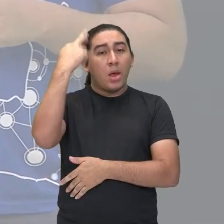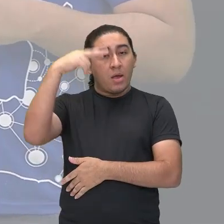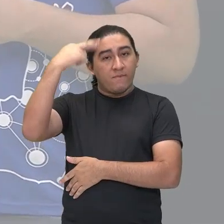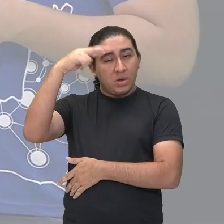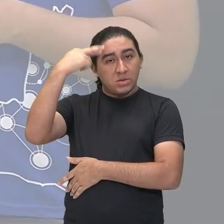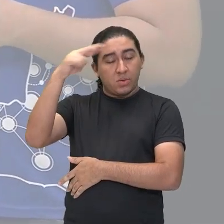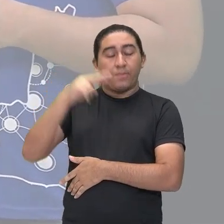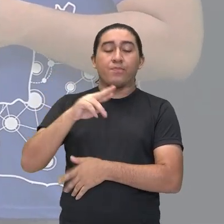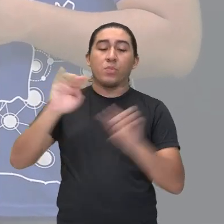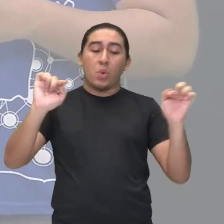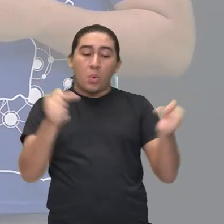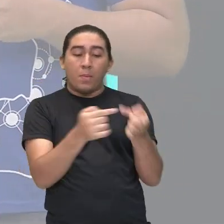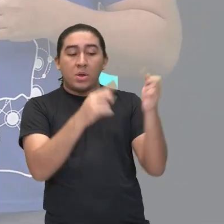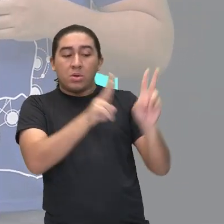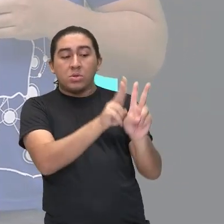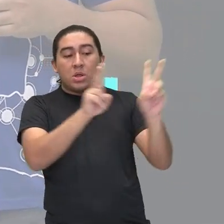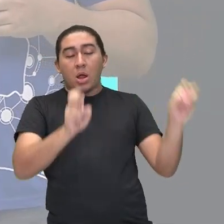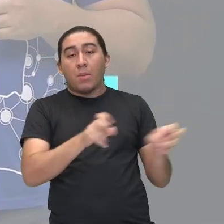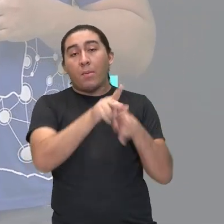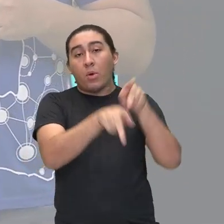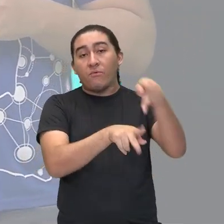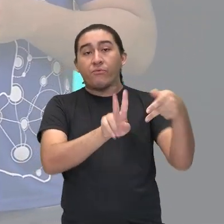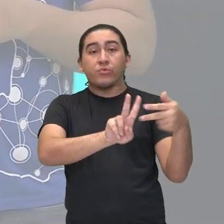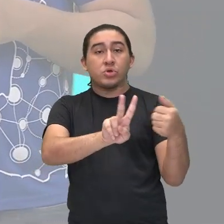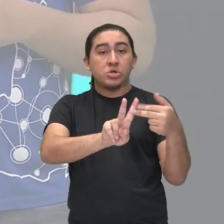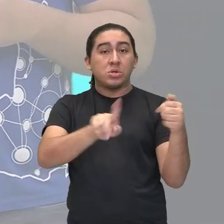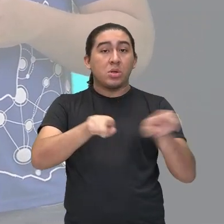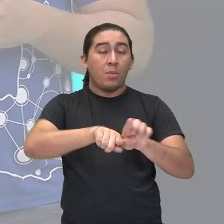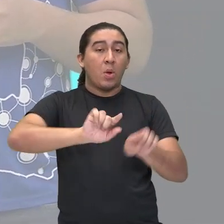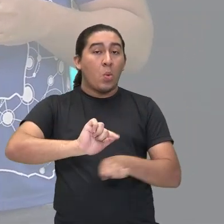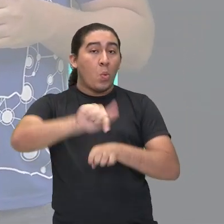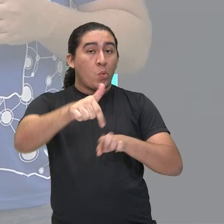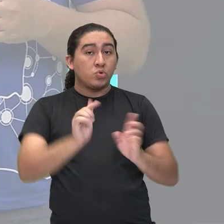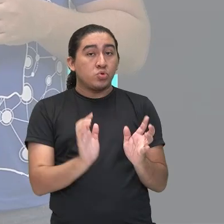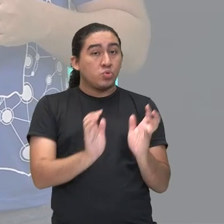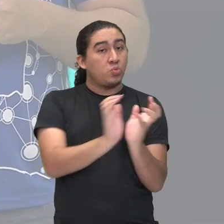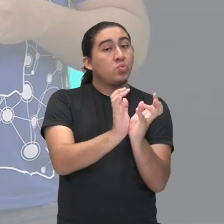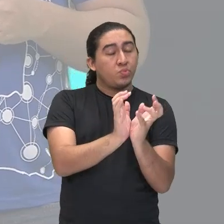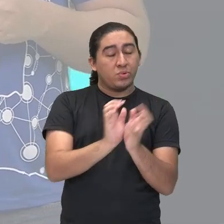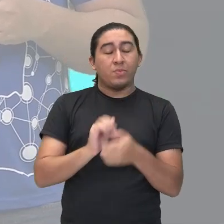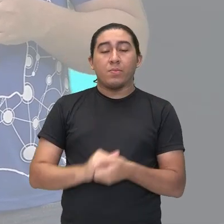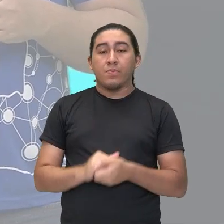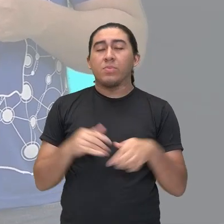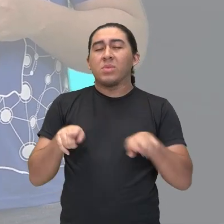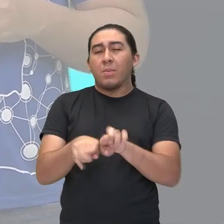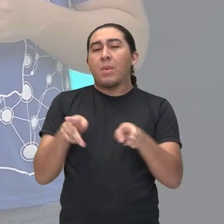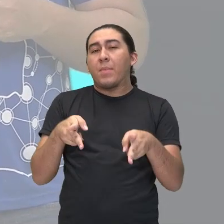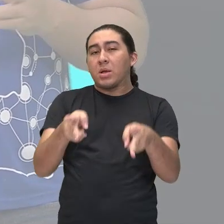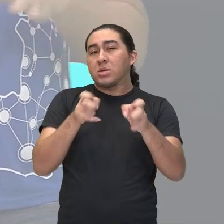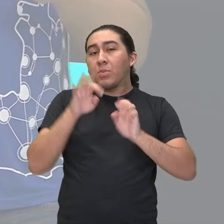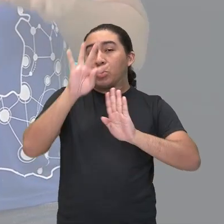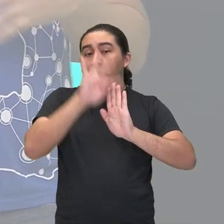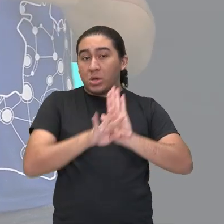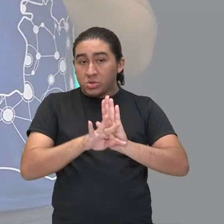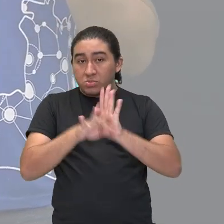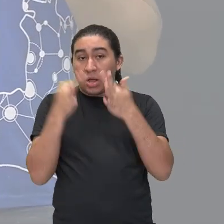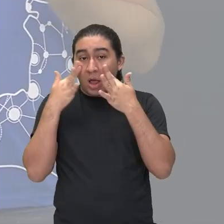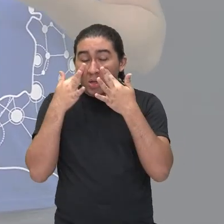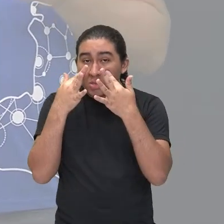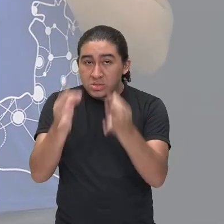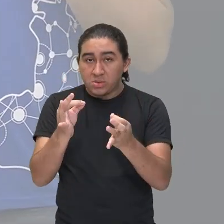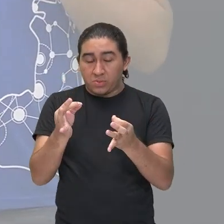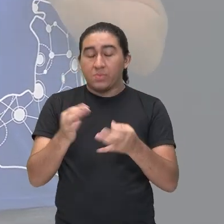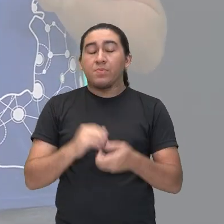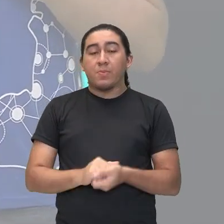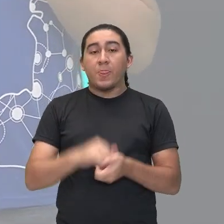sobre os povos indígenas e também outros grupos. E observem nesse texto, eu quero que vocês leiam junto